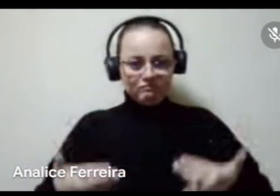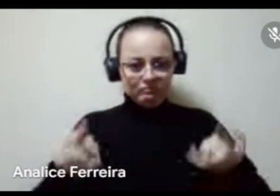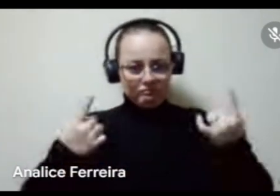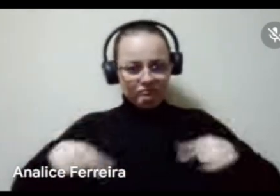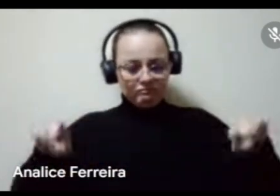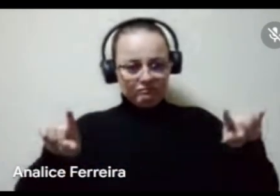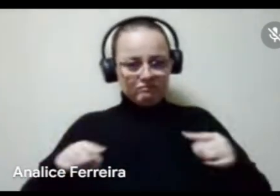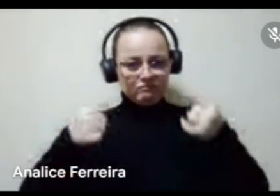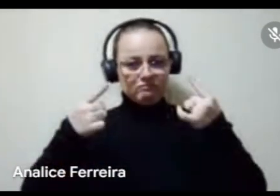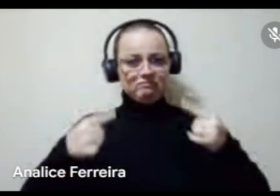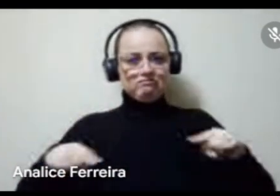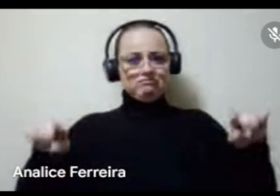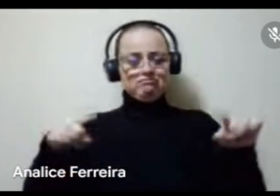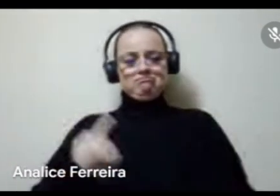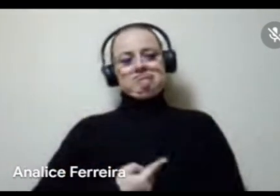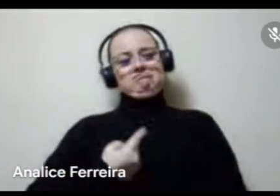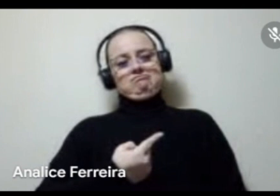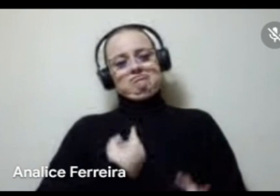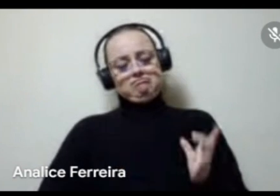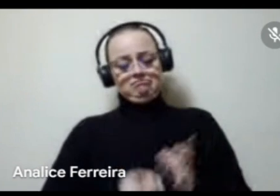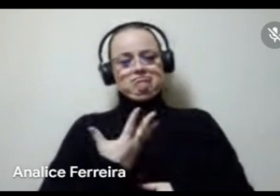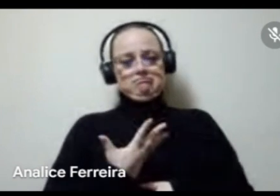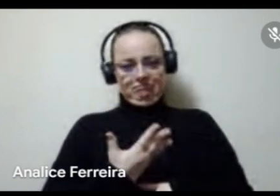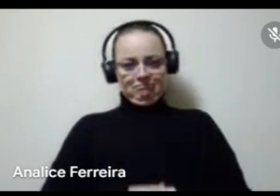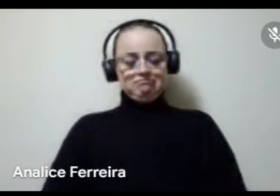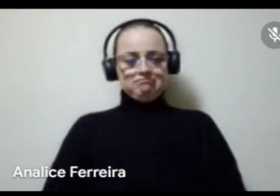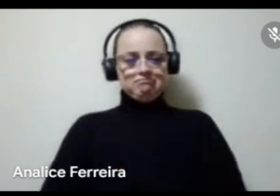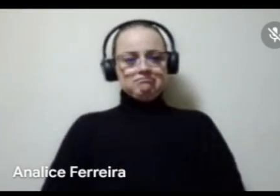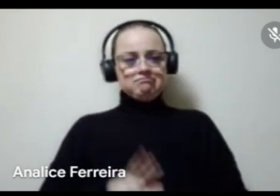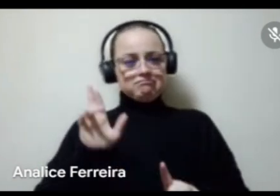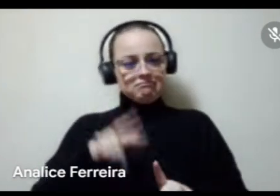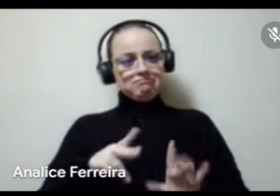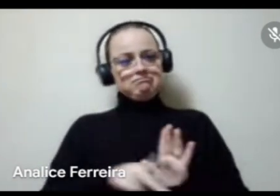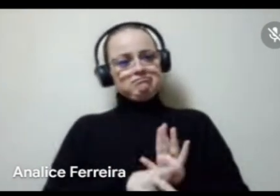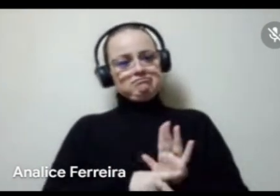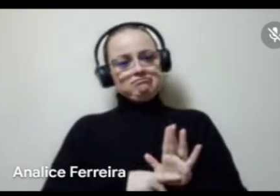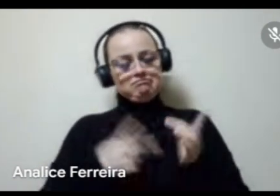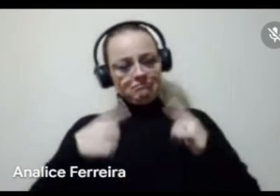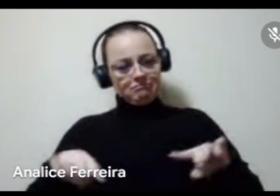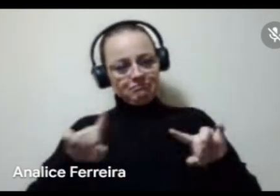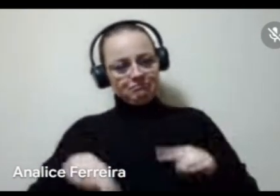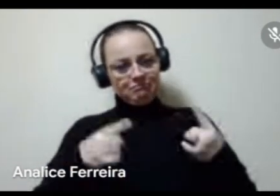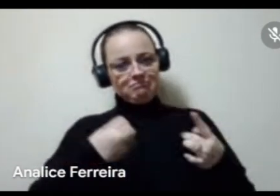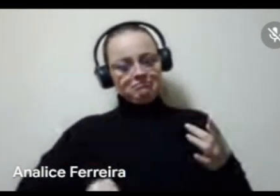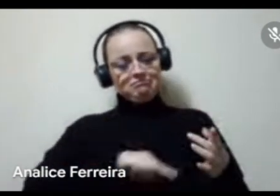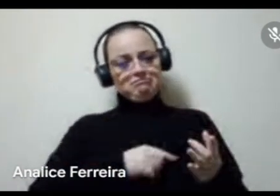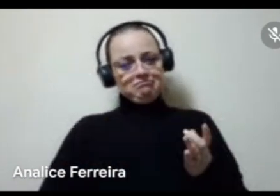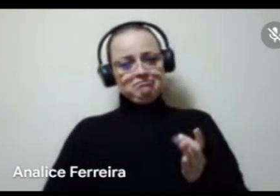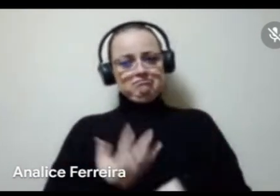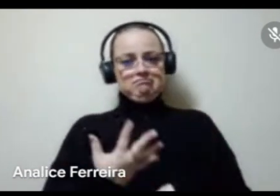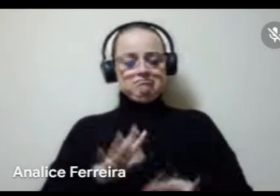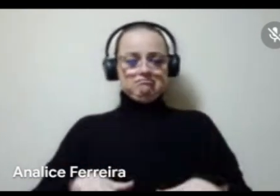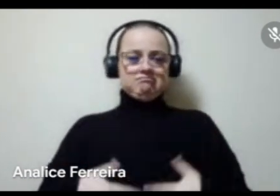a música autoral, diga-se, evidencie-se isso, né, a música criada por nós aqui, então